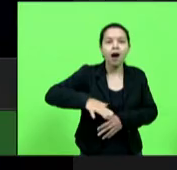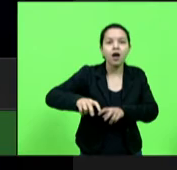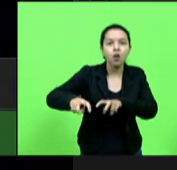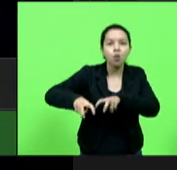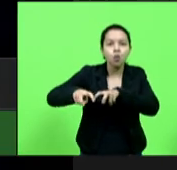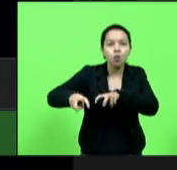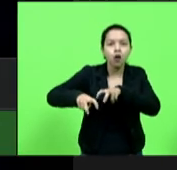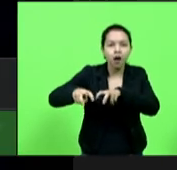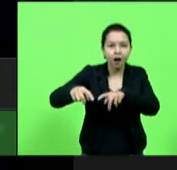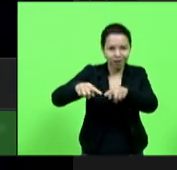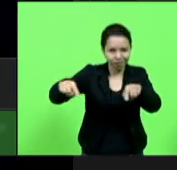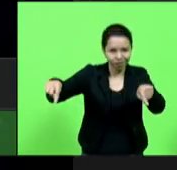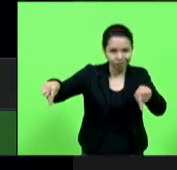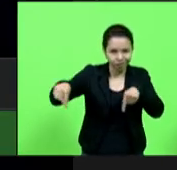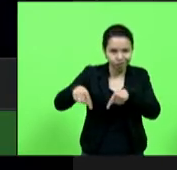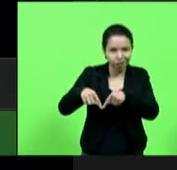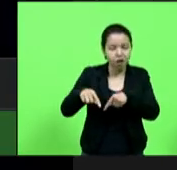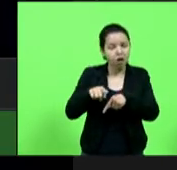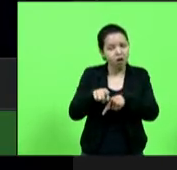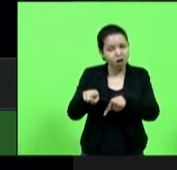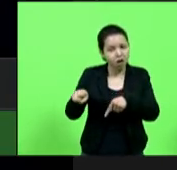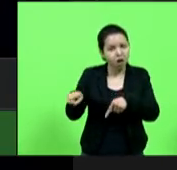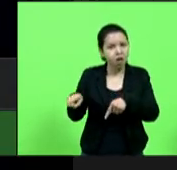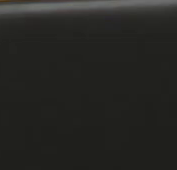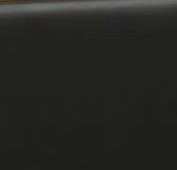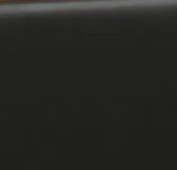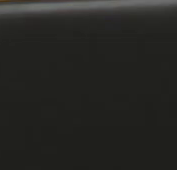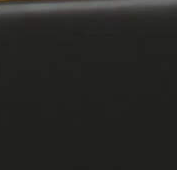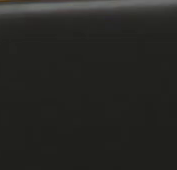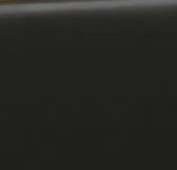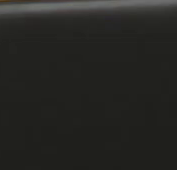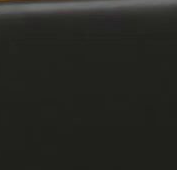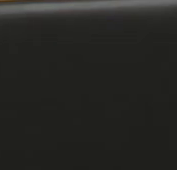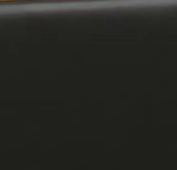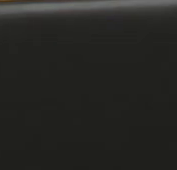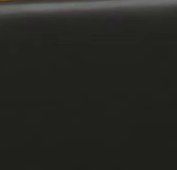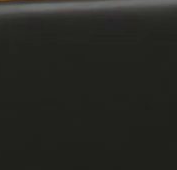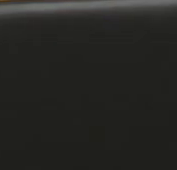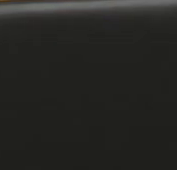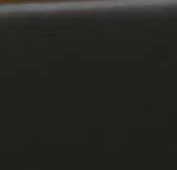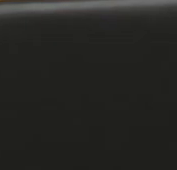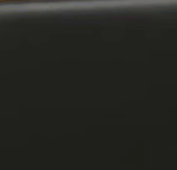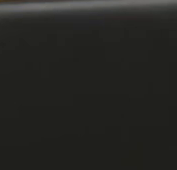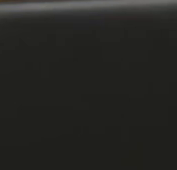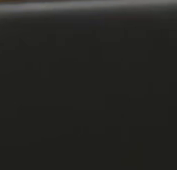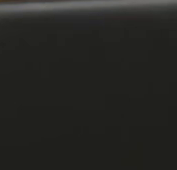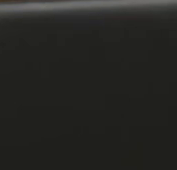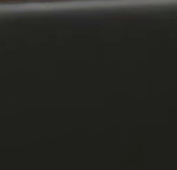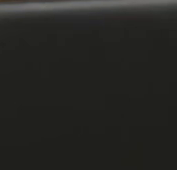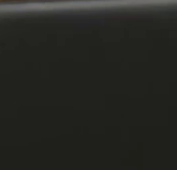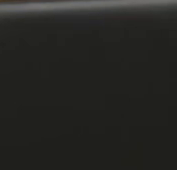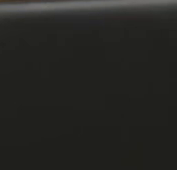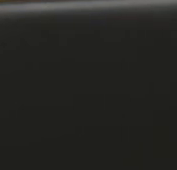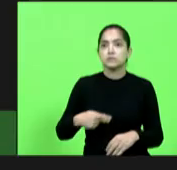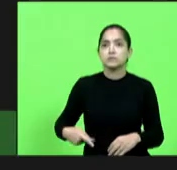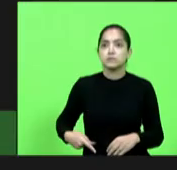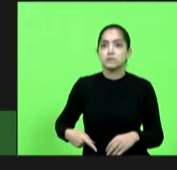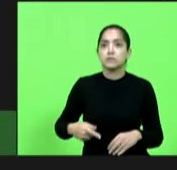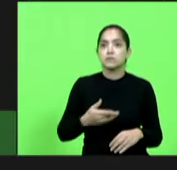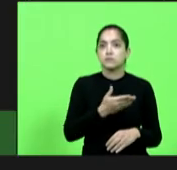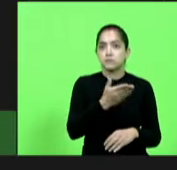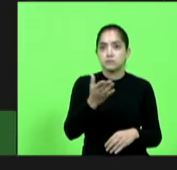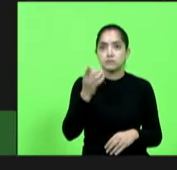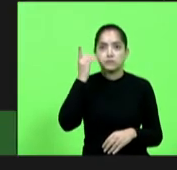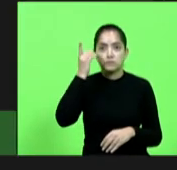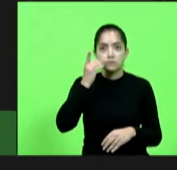Rural de propriedades que estejam em áreas de Mata Atlântica. No caso de Santa Catarina, se resume a todo o território. A